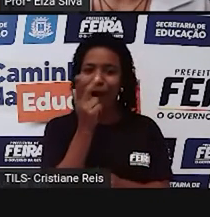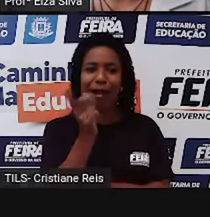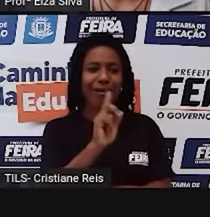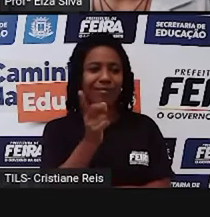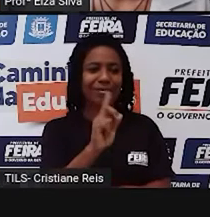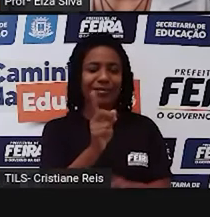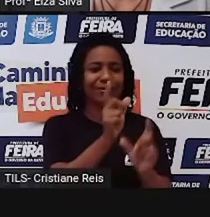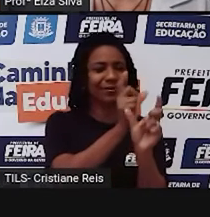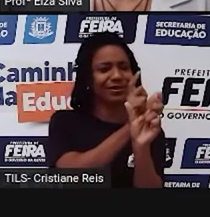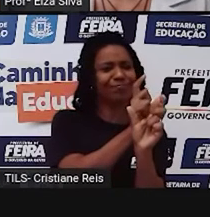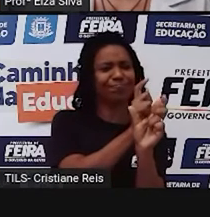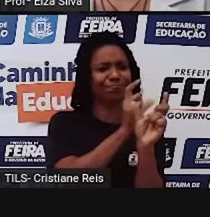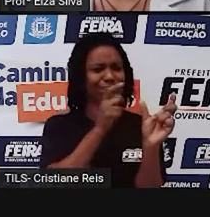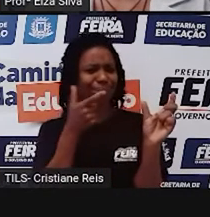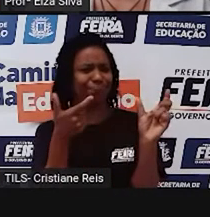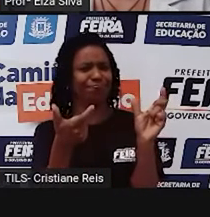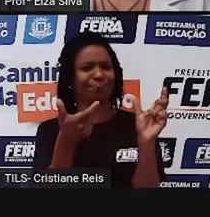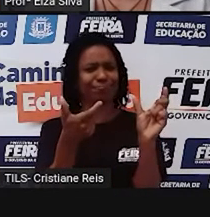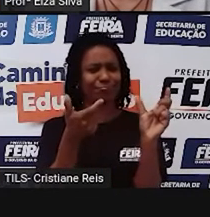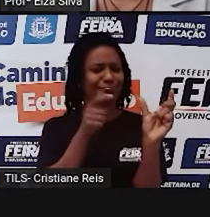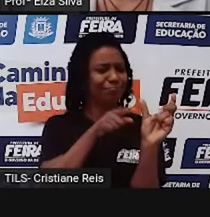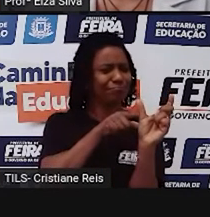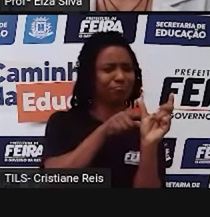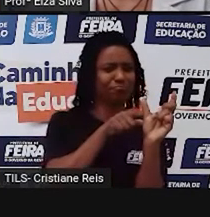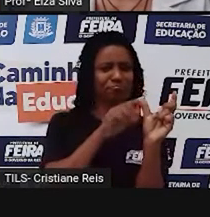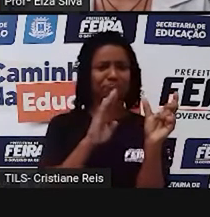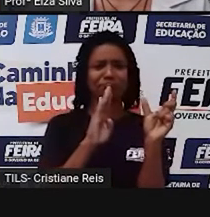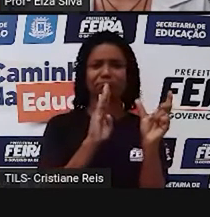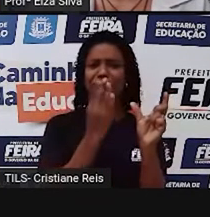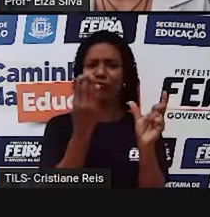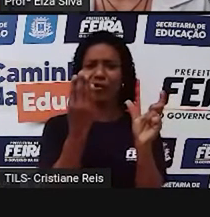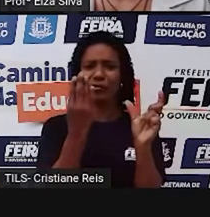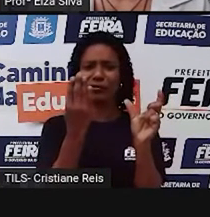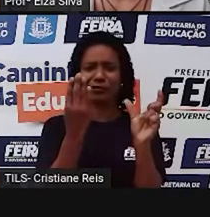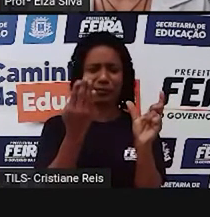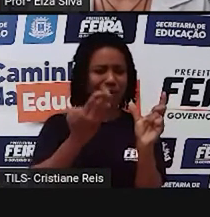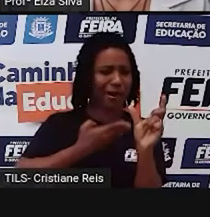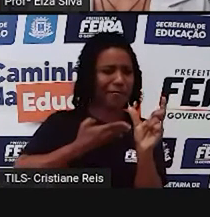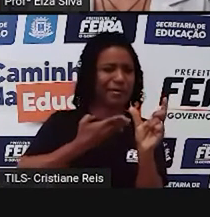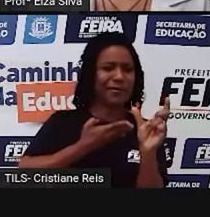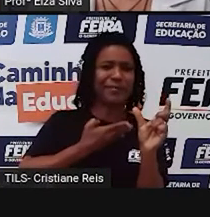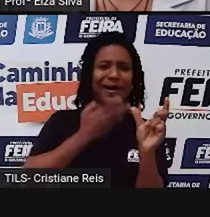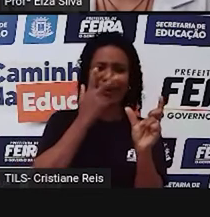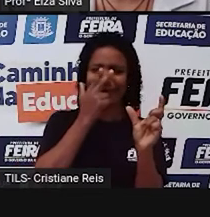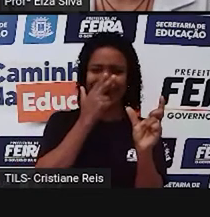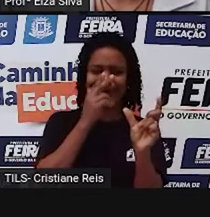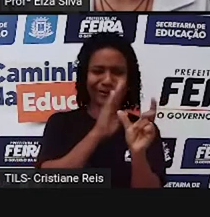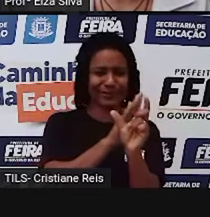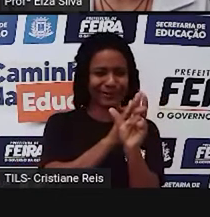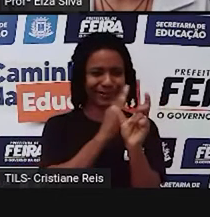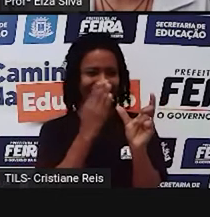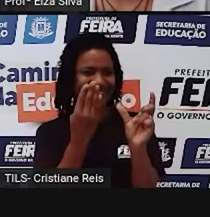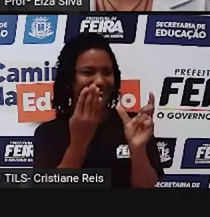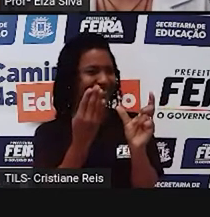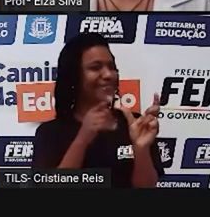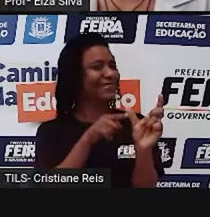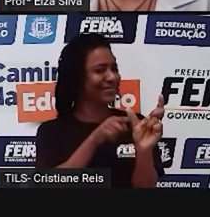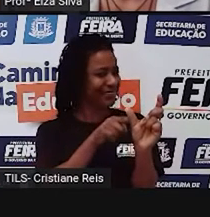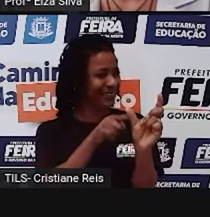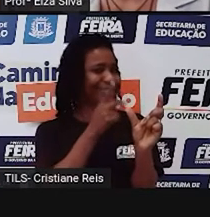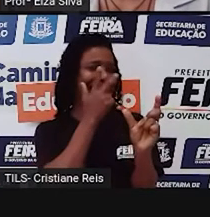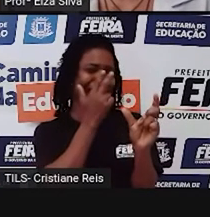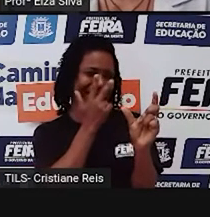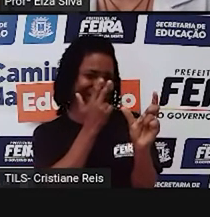friends? O que são chamadas de falsos amigos? São as falsianes, hein? Vamos